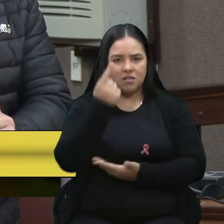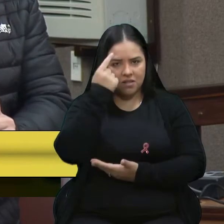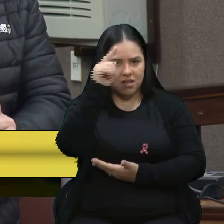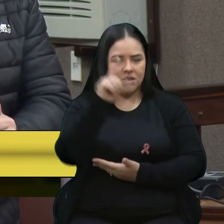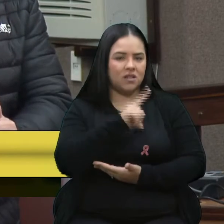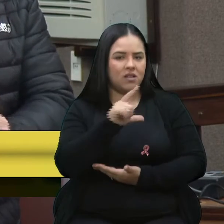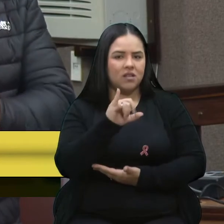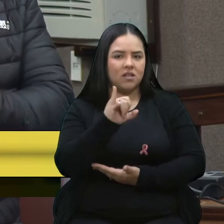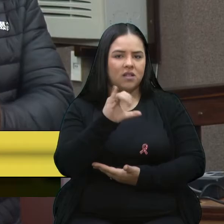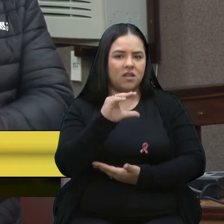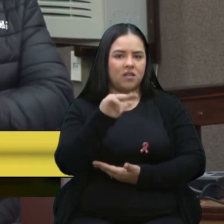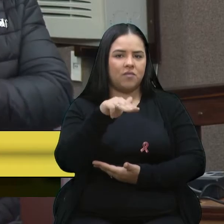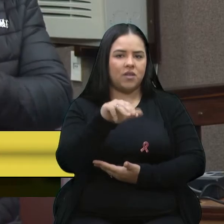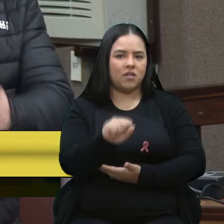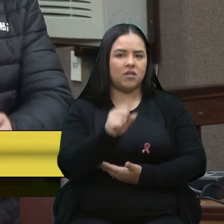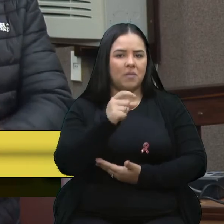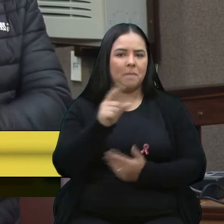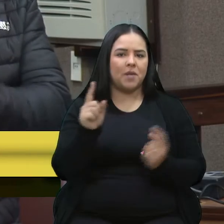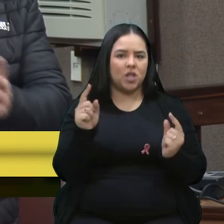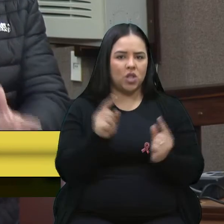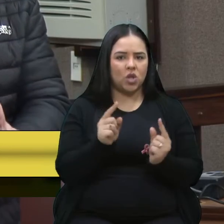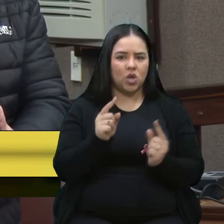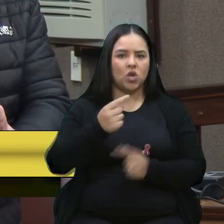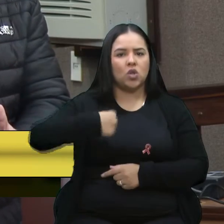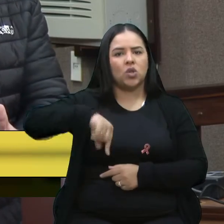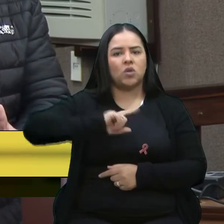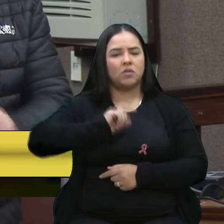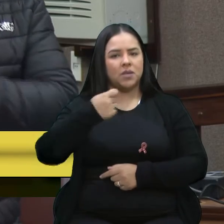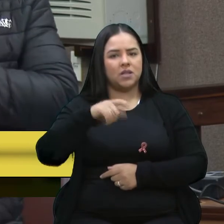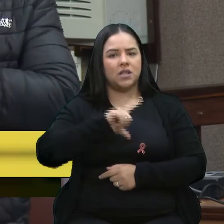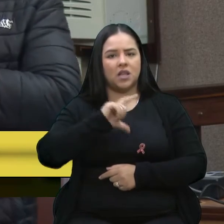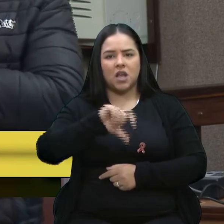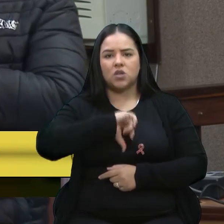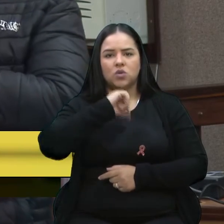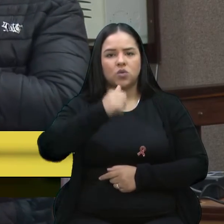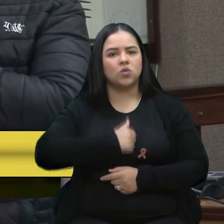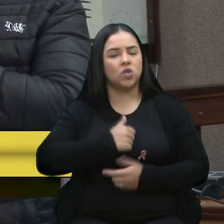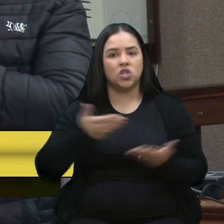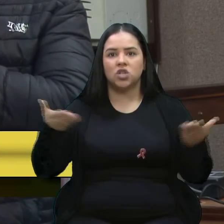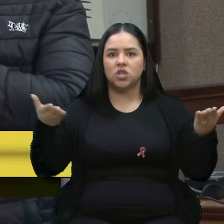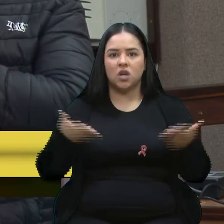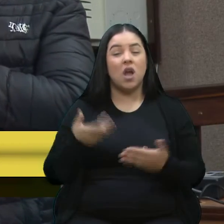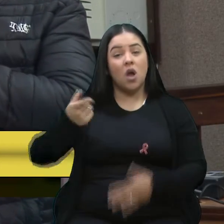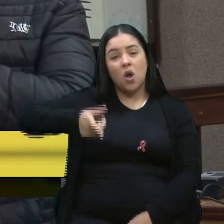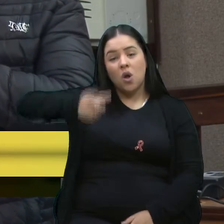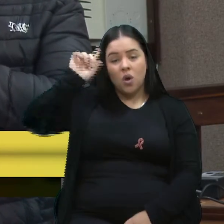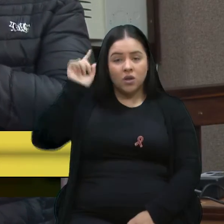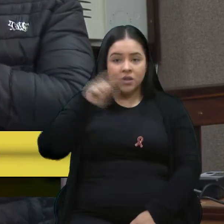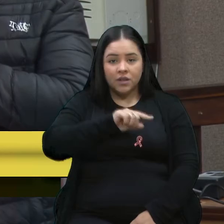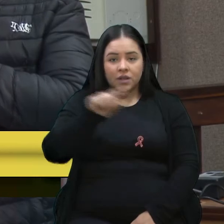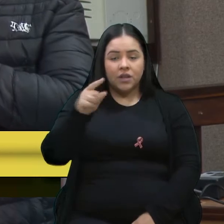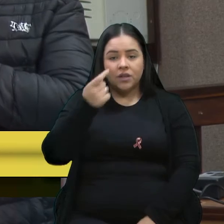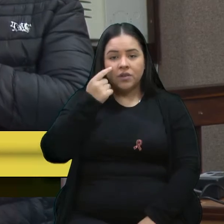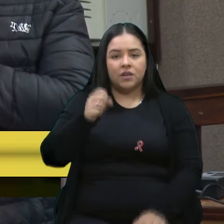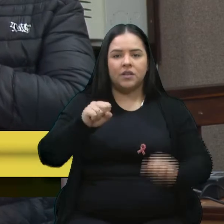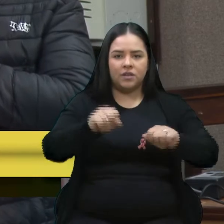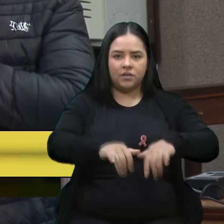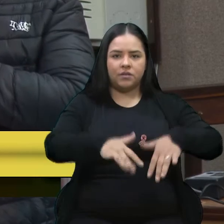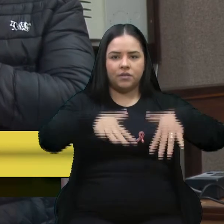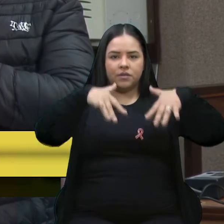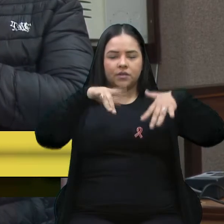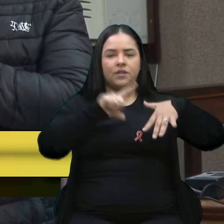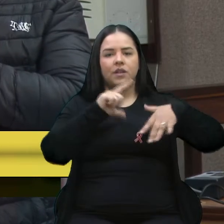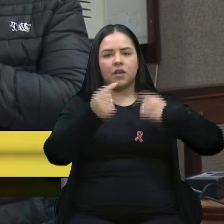menor, nós temos que tomar atitudes de imediato. Ontem, nesta plateia, vocês viram que estavam aqui os transportadores,